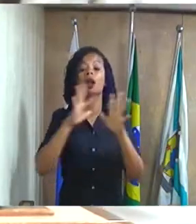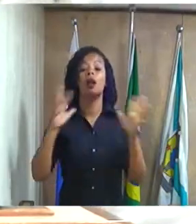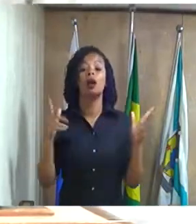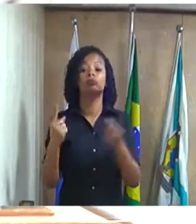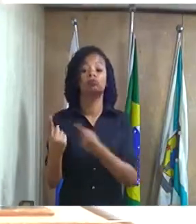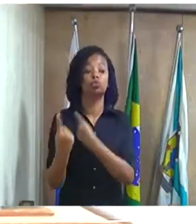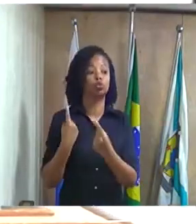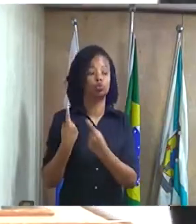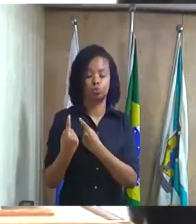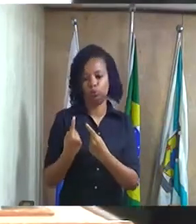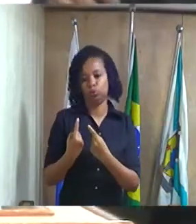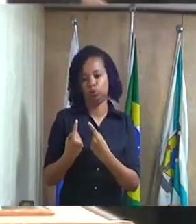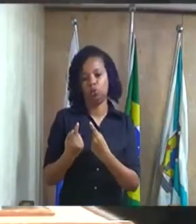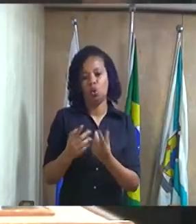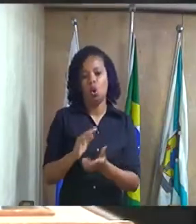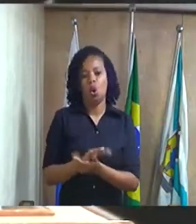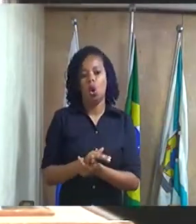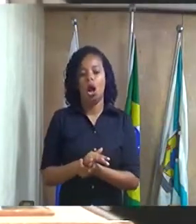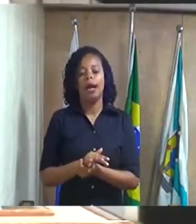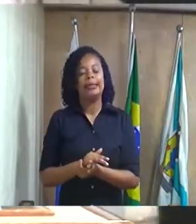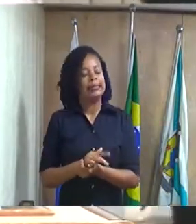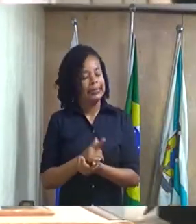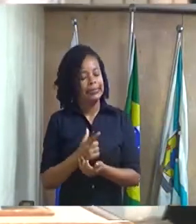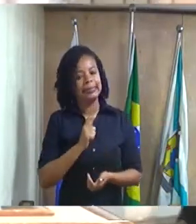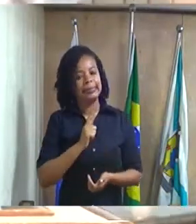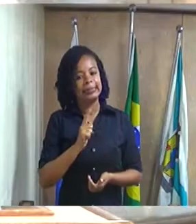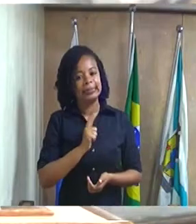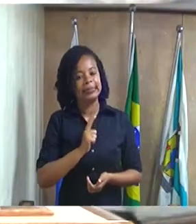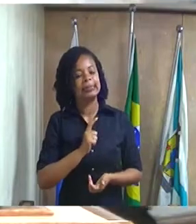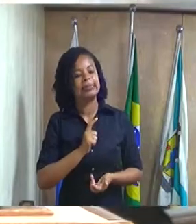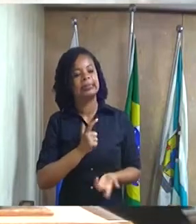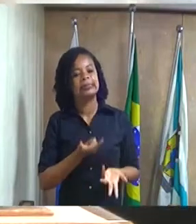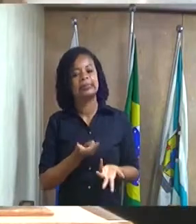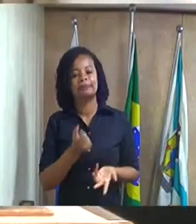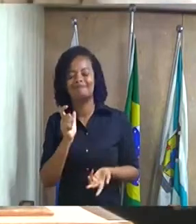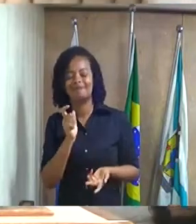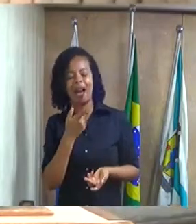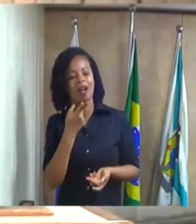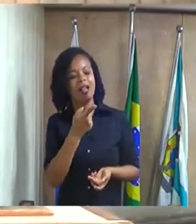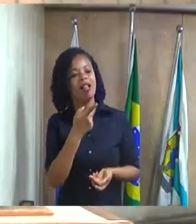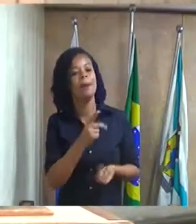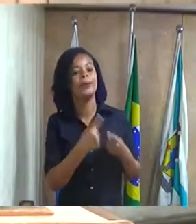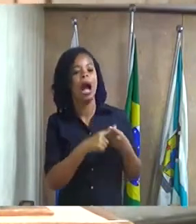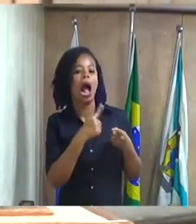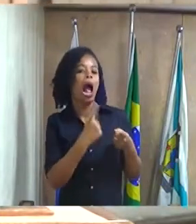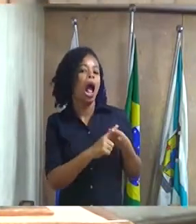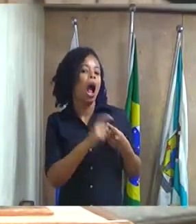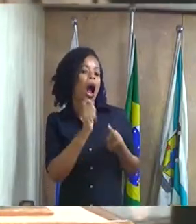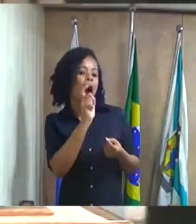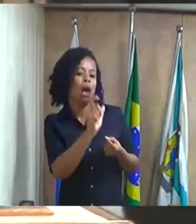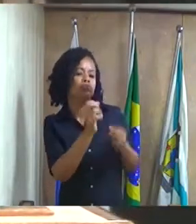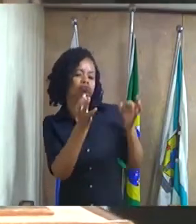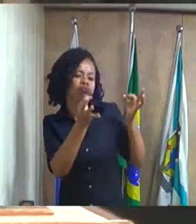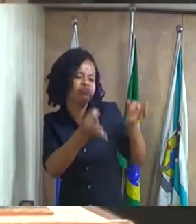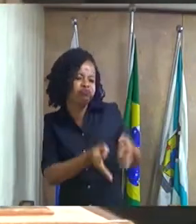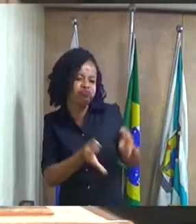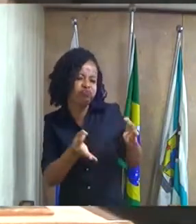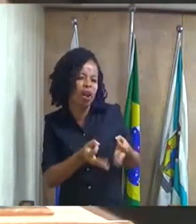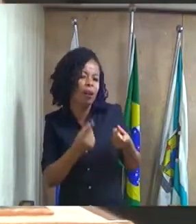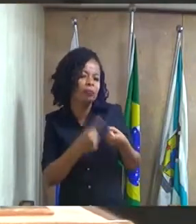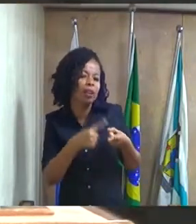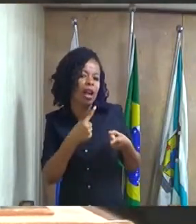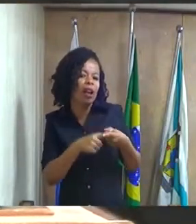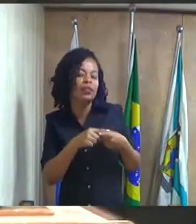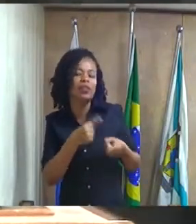e dizer que vossa excelência está correto quando se fala porque eu já por duas três vezes